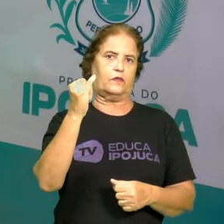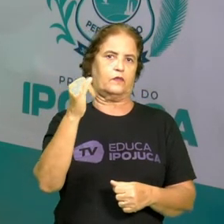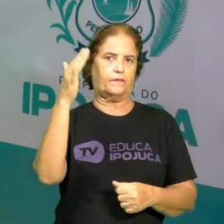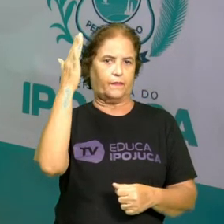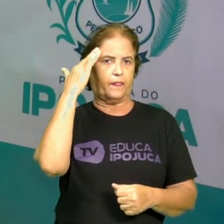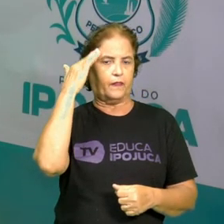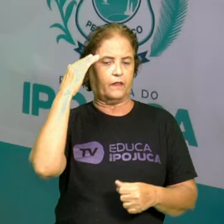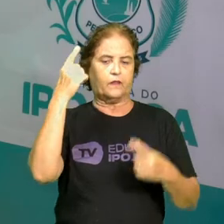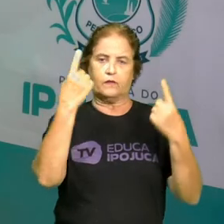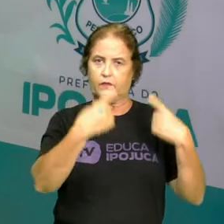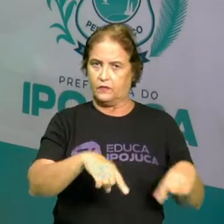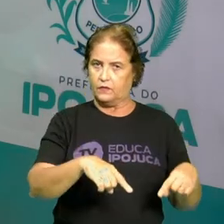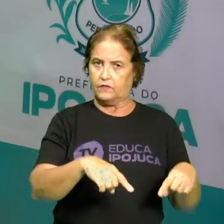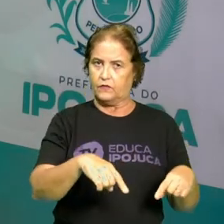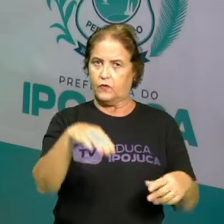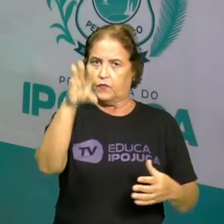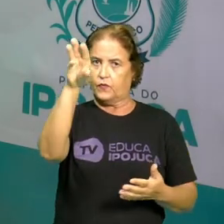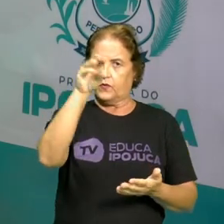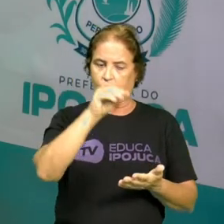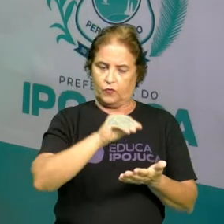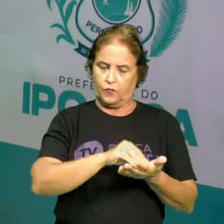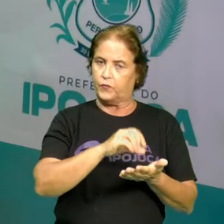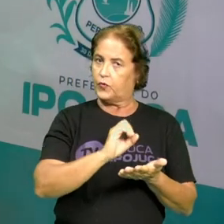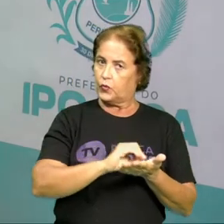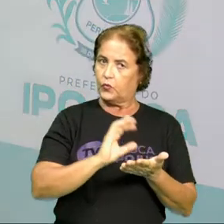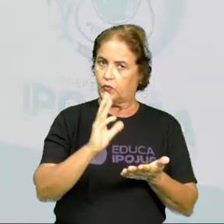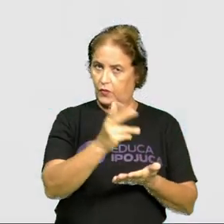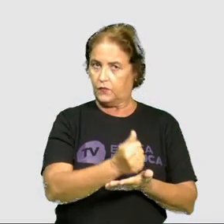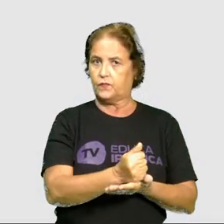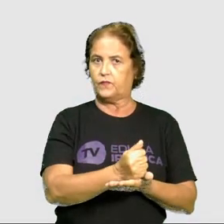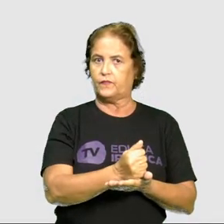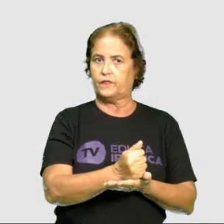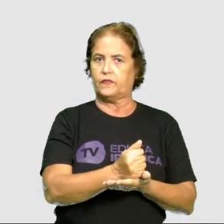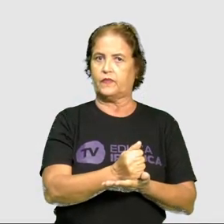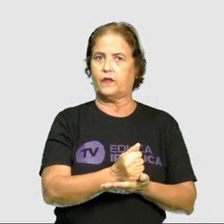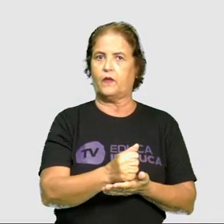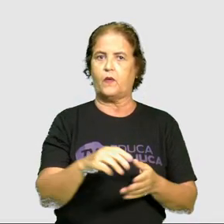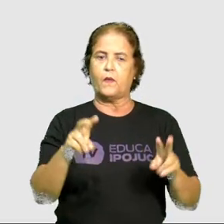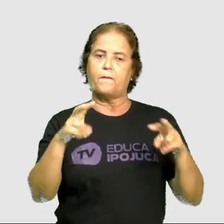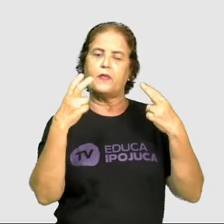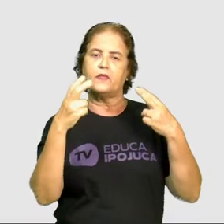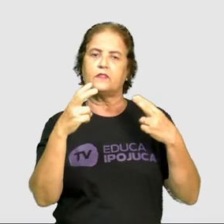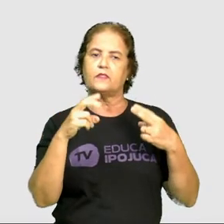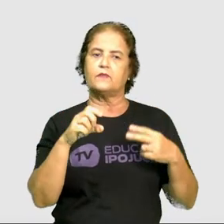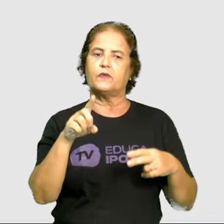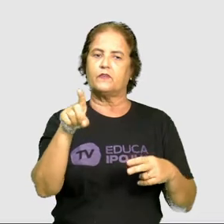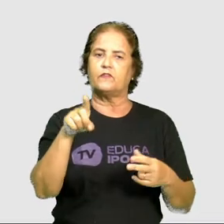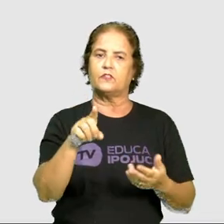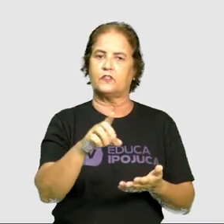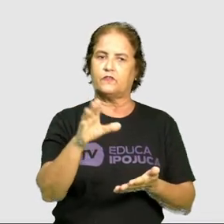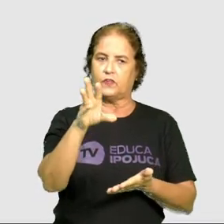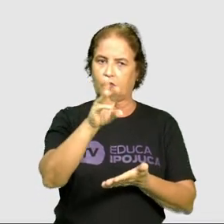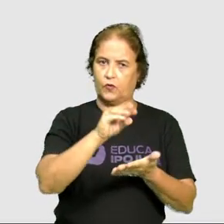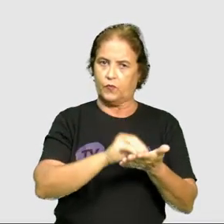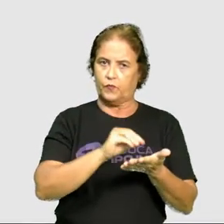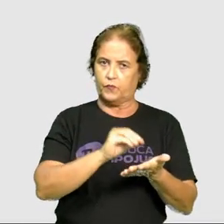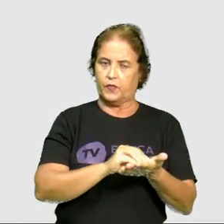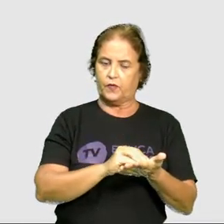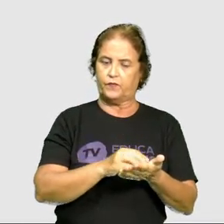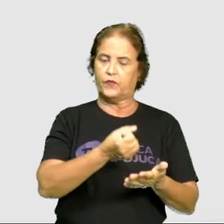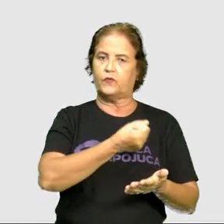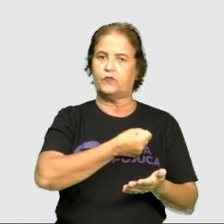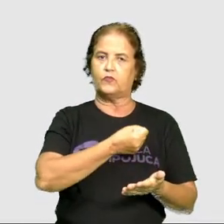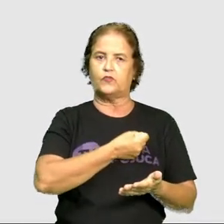conseguiu anotar tudinho direitinho? Perceba que você vai escrever os números que fazem parte da sua